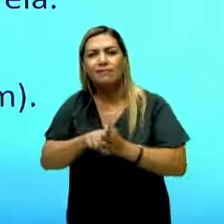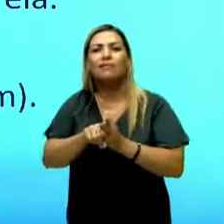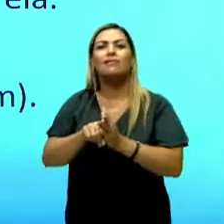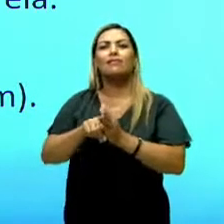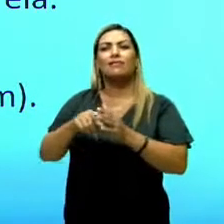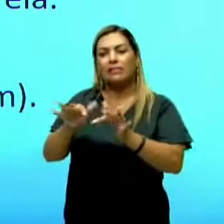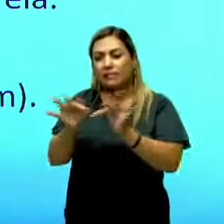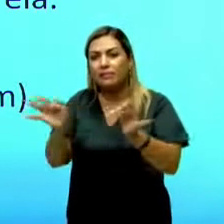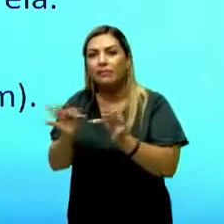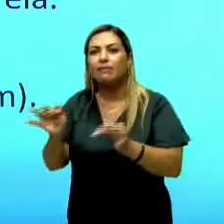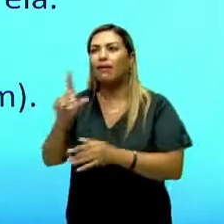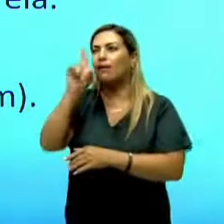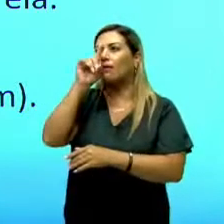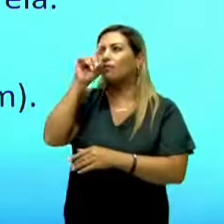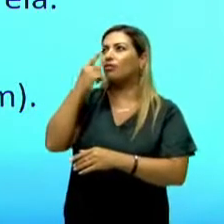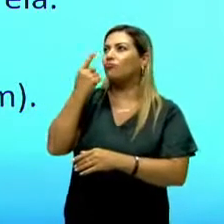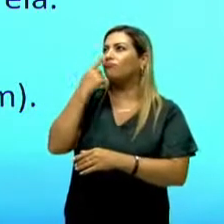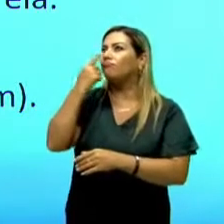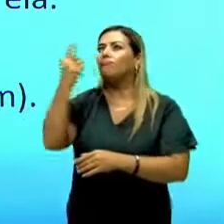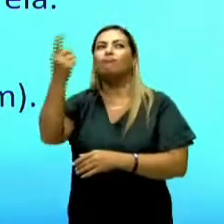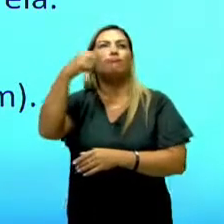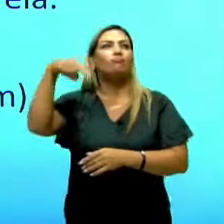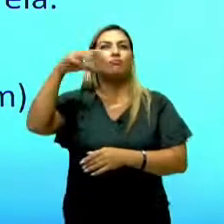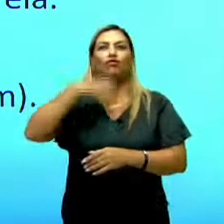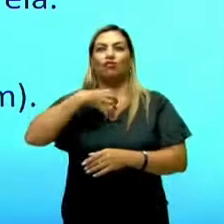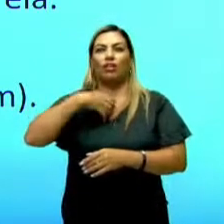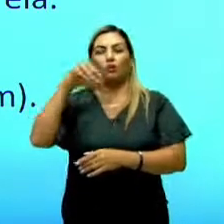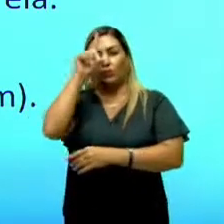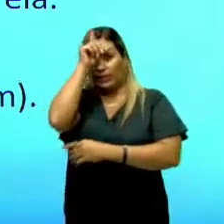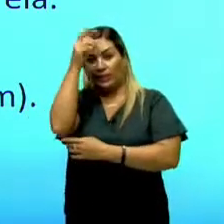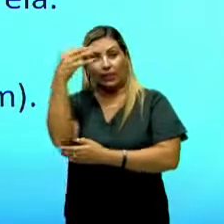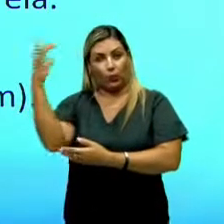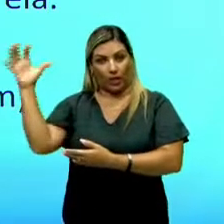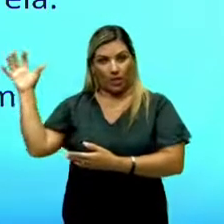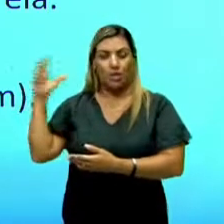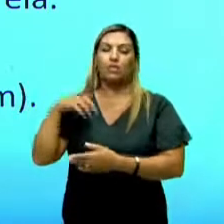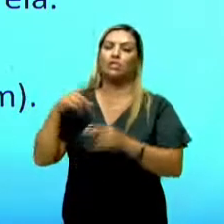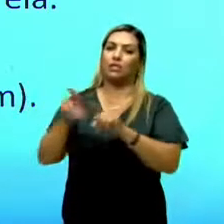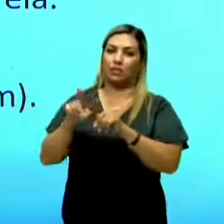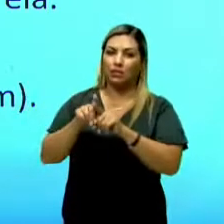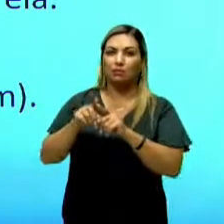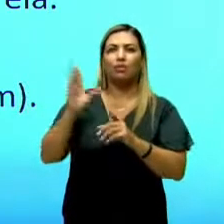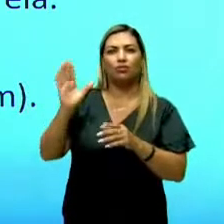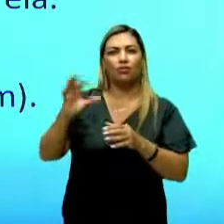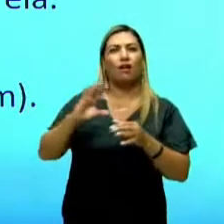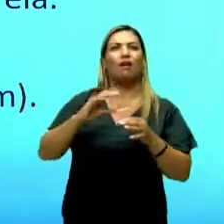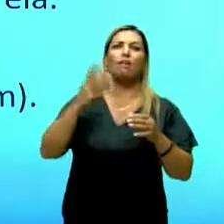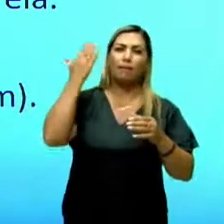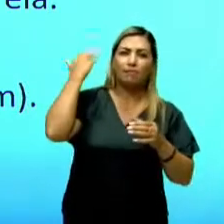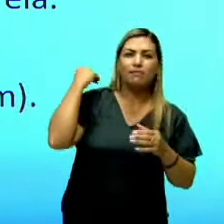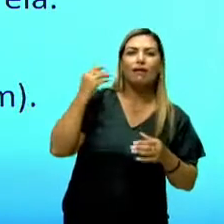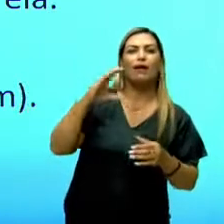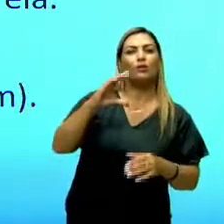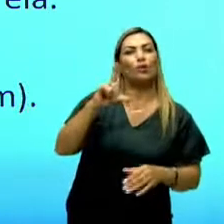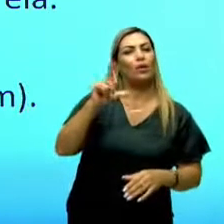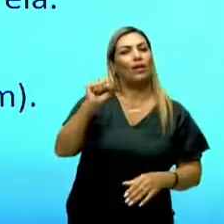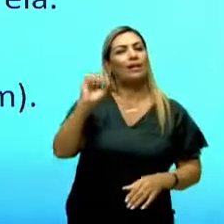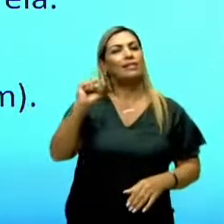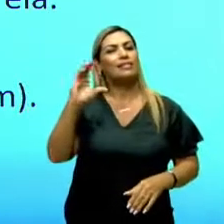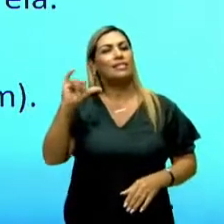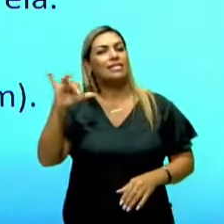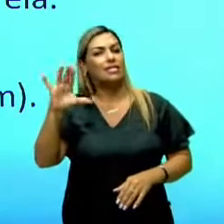inspiração na natureza, uma reprodução do que já existiu lá no classicismo, né? Um